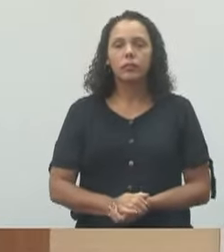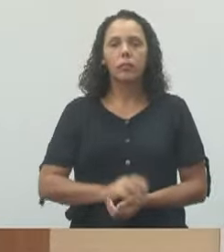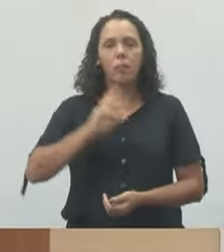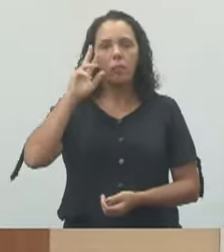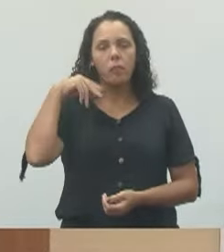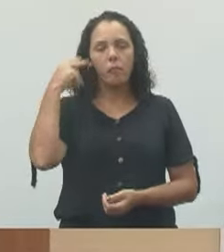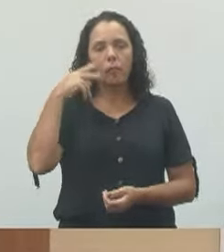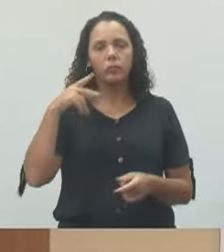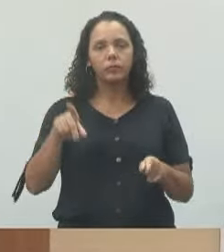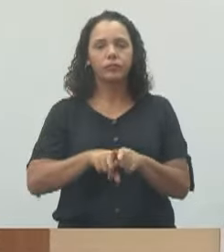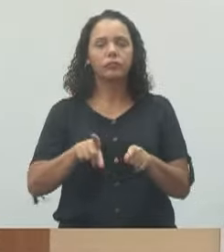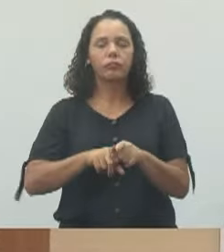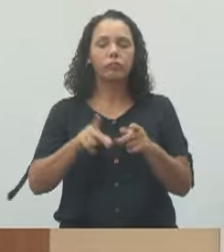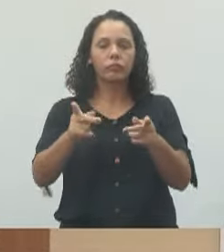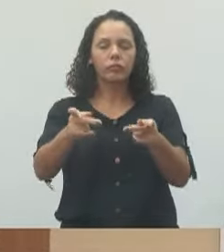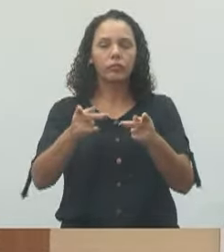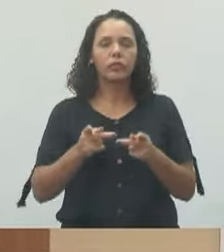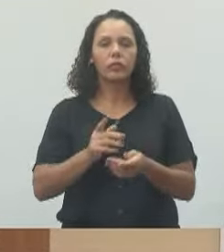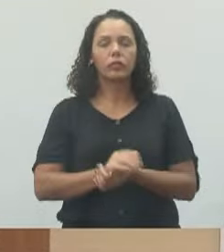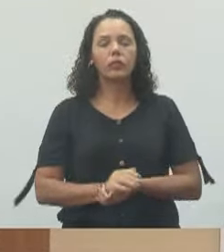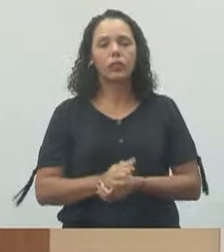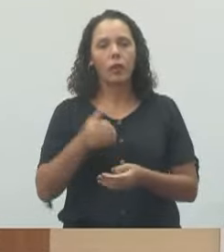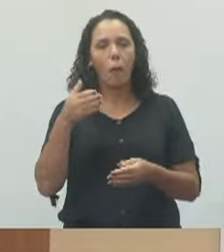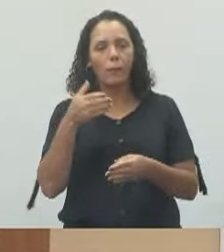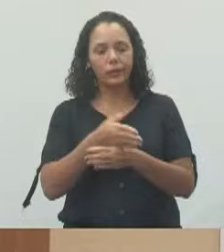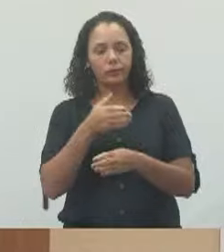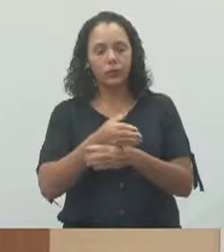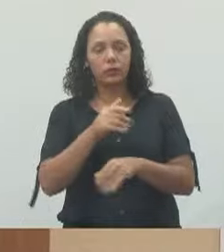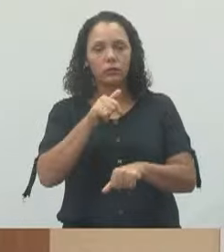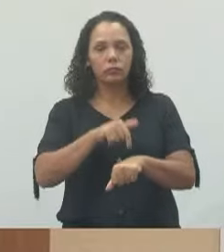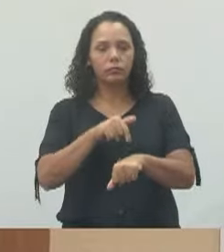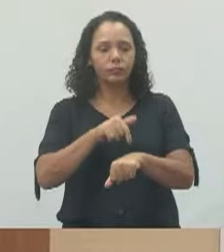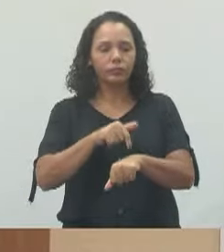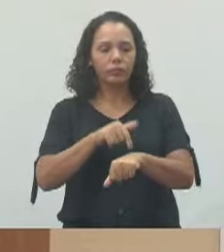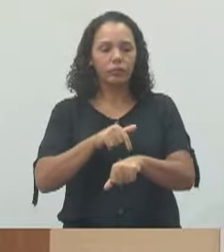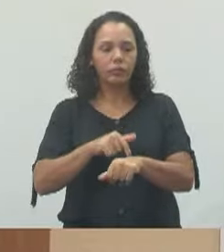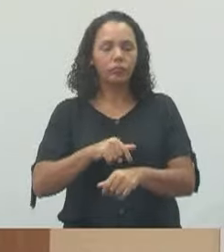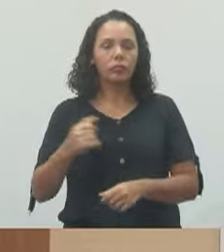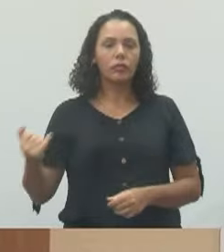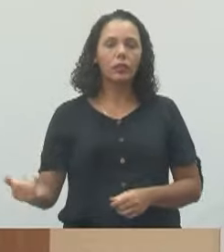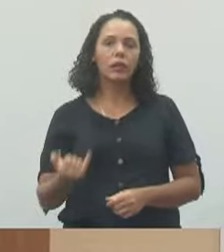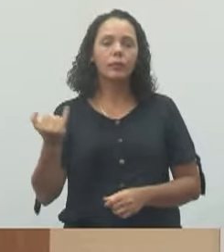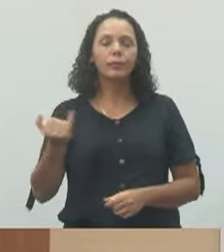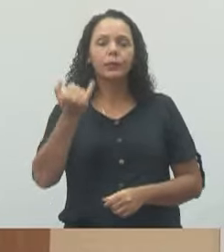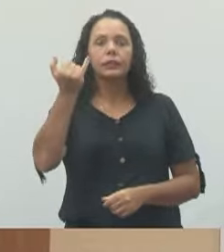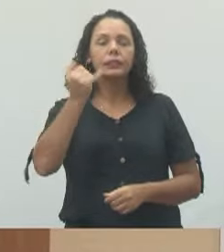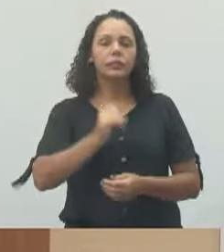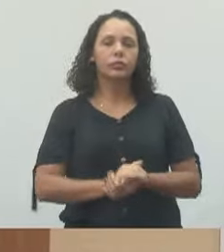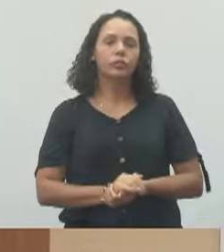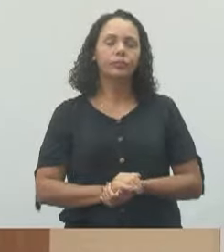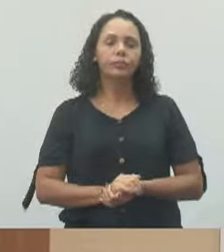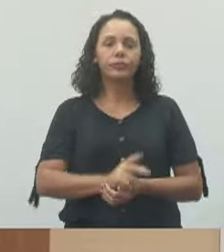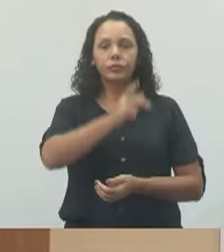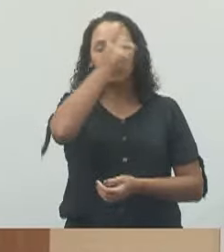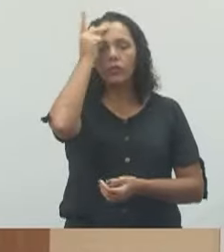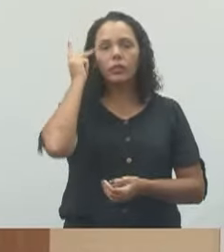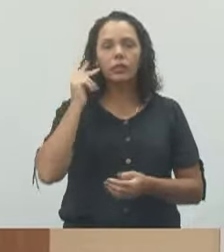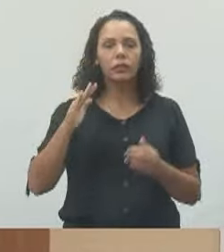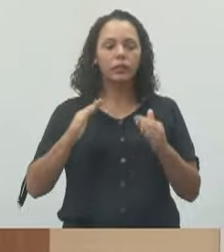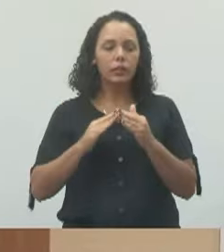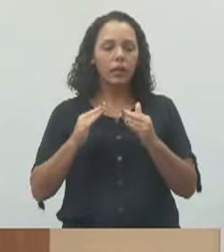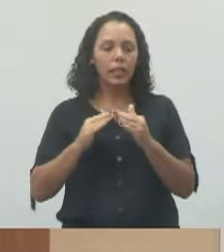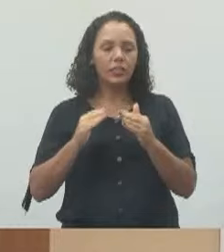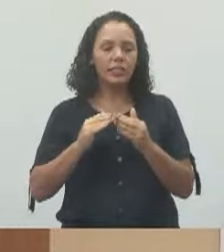convidados a estarem presentes nesse momento importante para os moradores do Rio